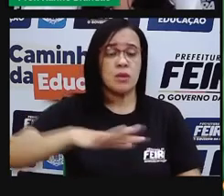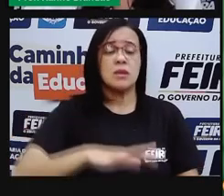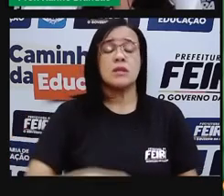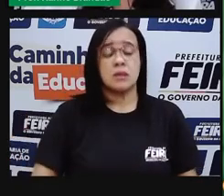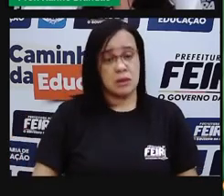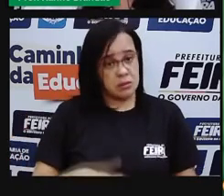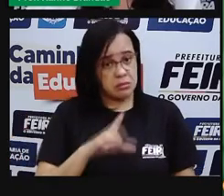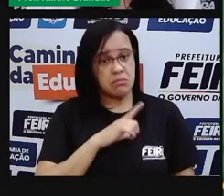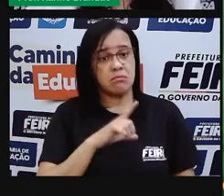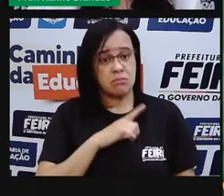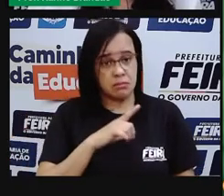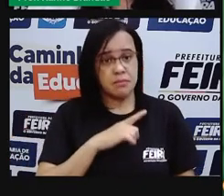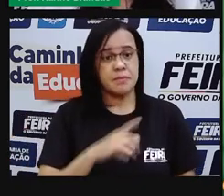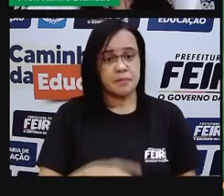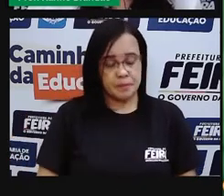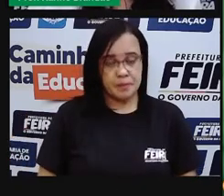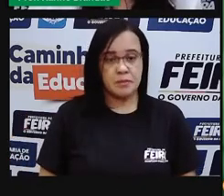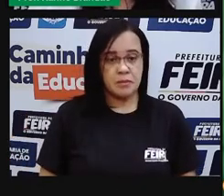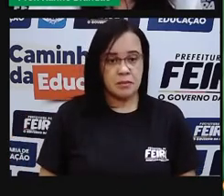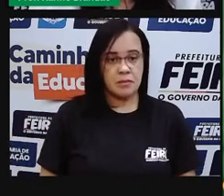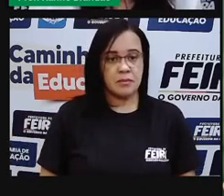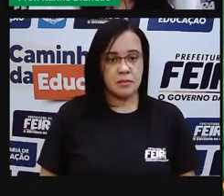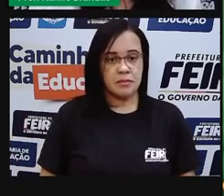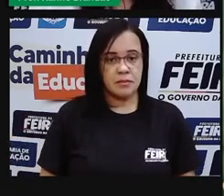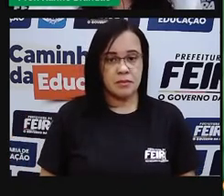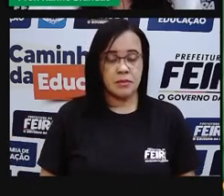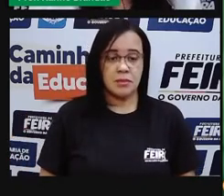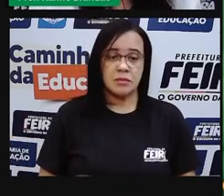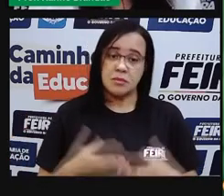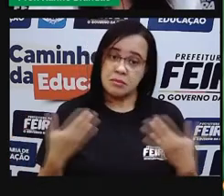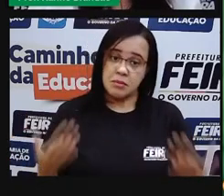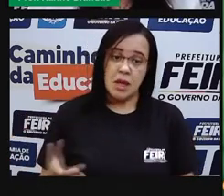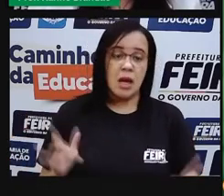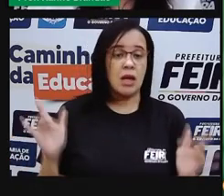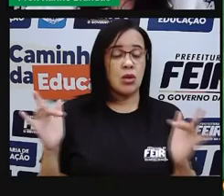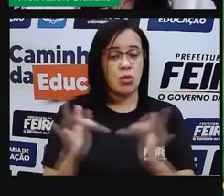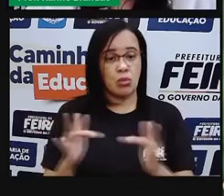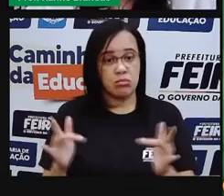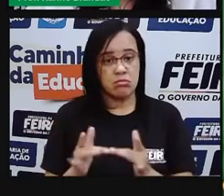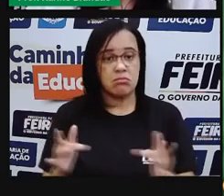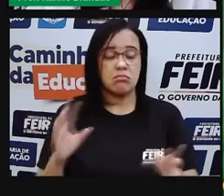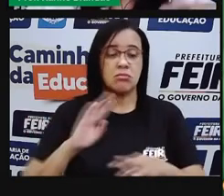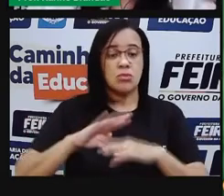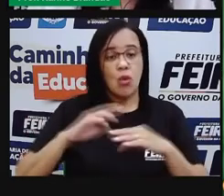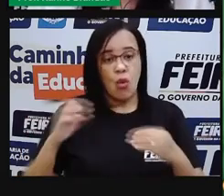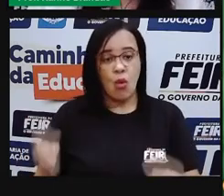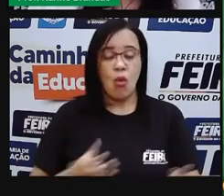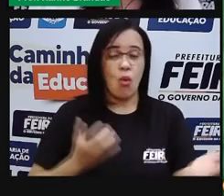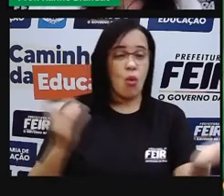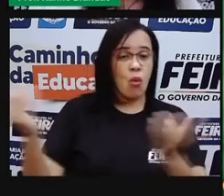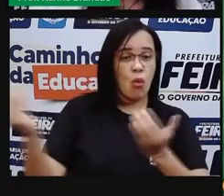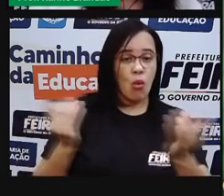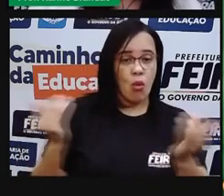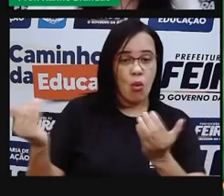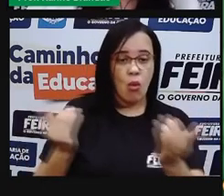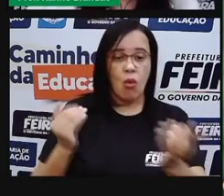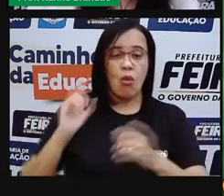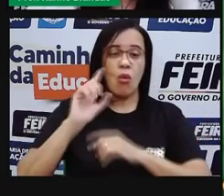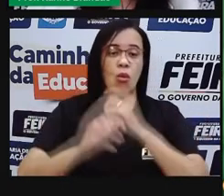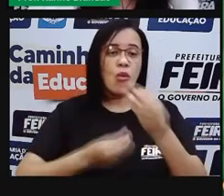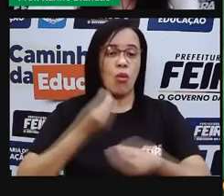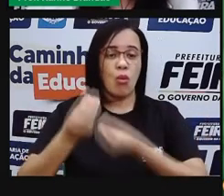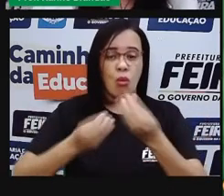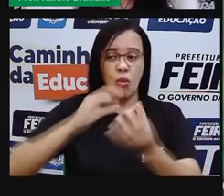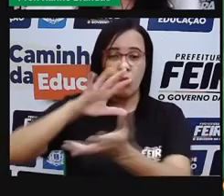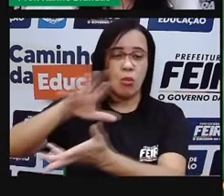em contato, certo? Em comparação com esse mundo de água salgada, né?